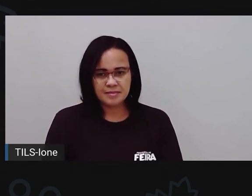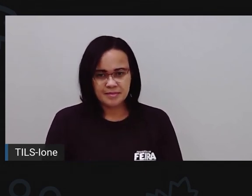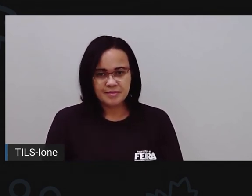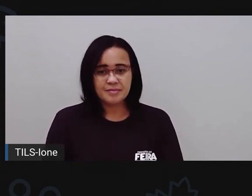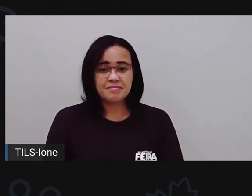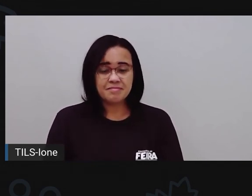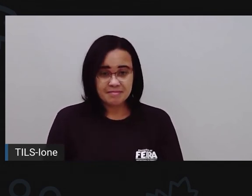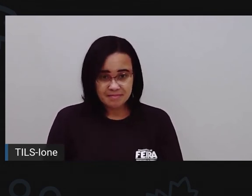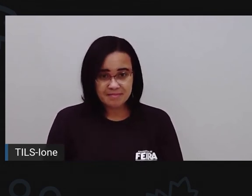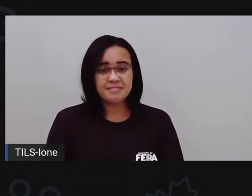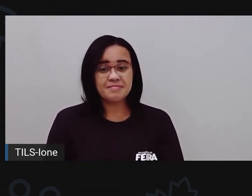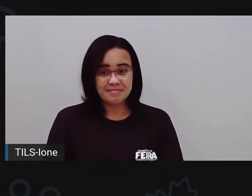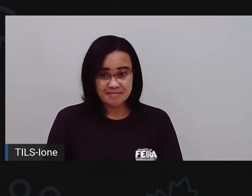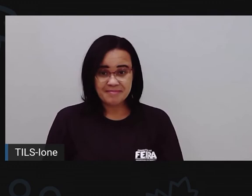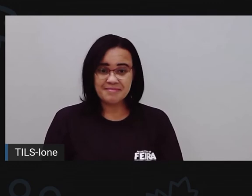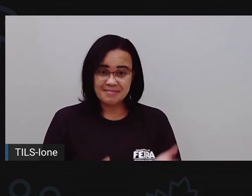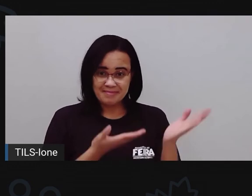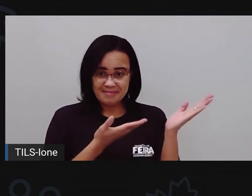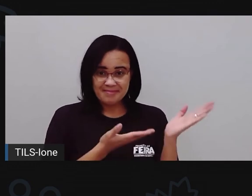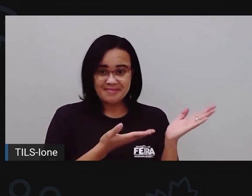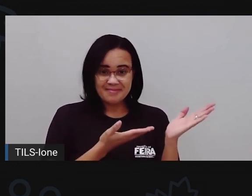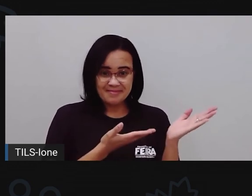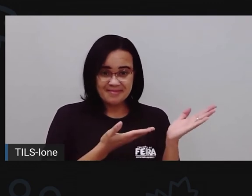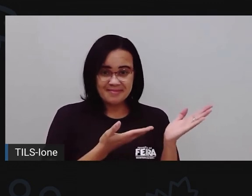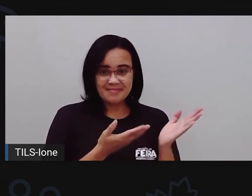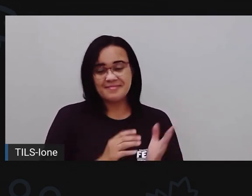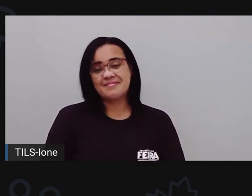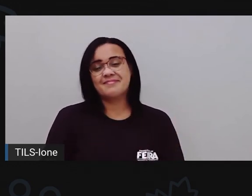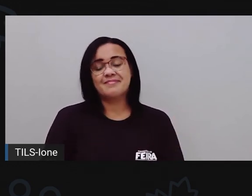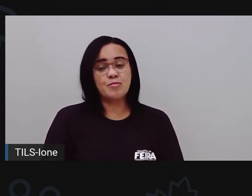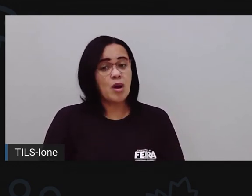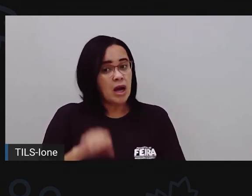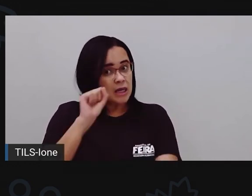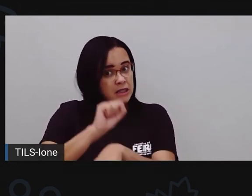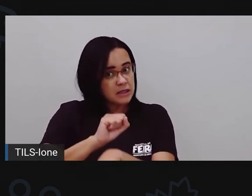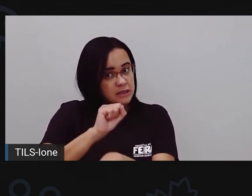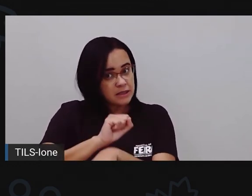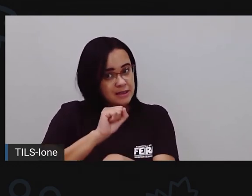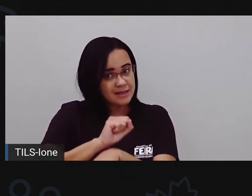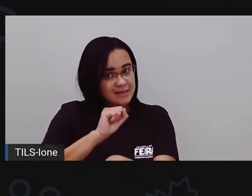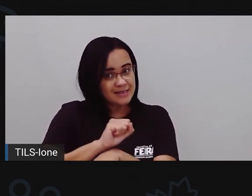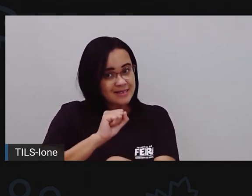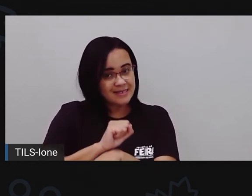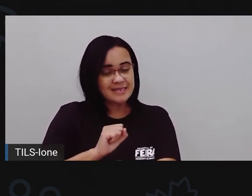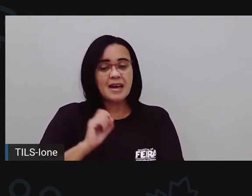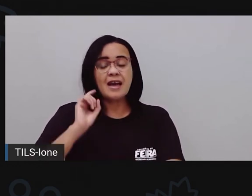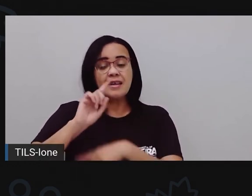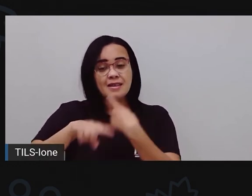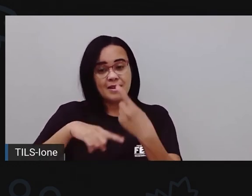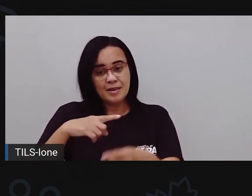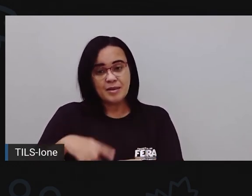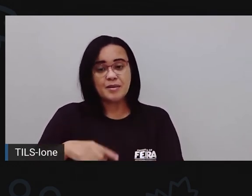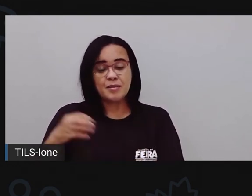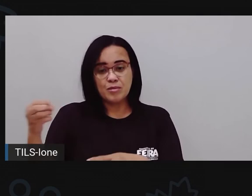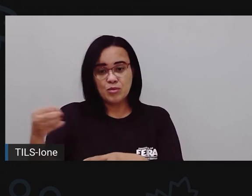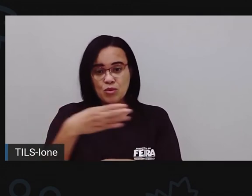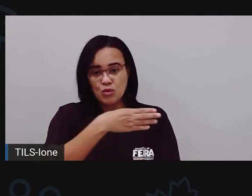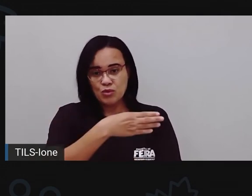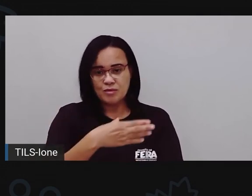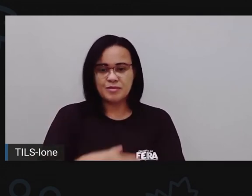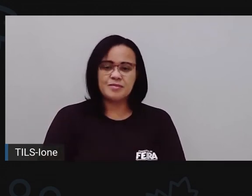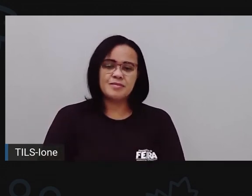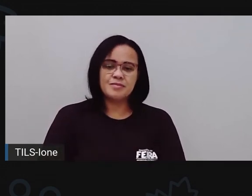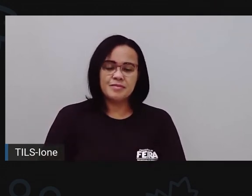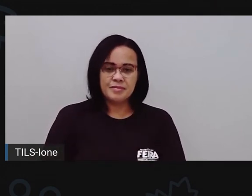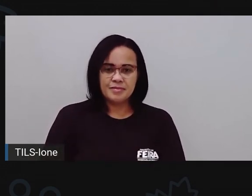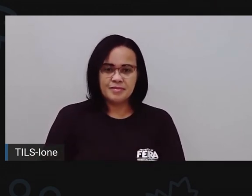Ó, o bonequinho. Aí eu vou deixar ele descansando aqui e vou fazer outra coisa. Você